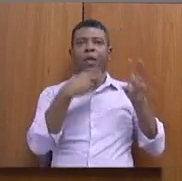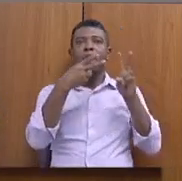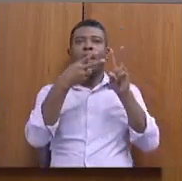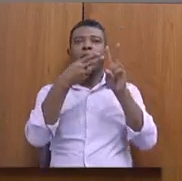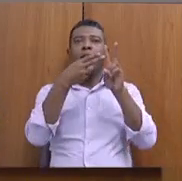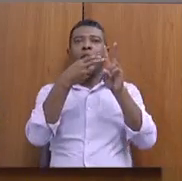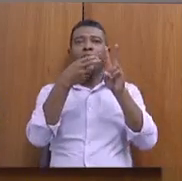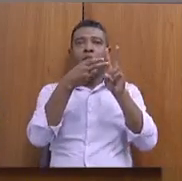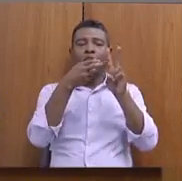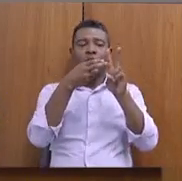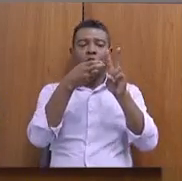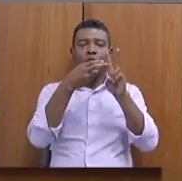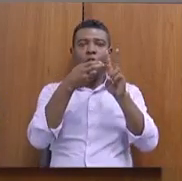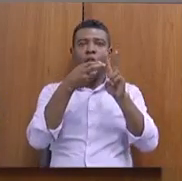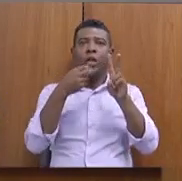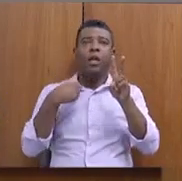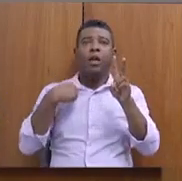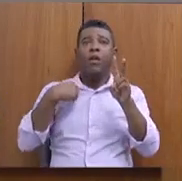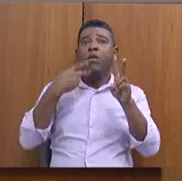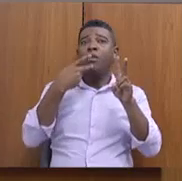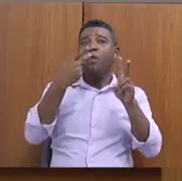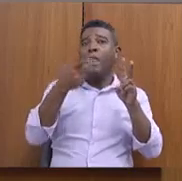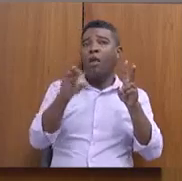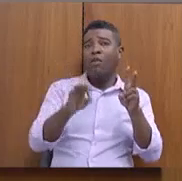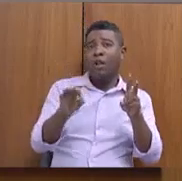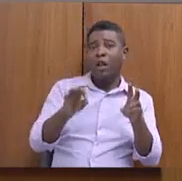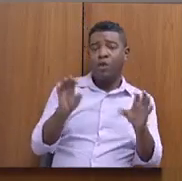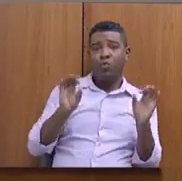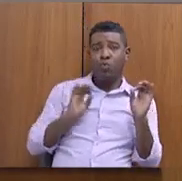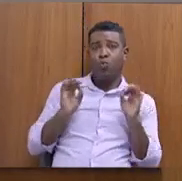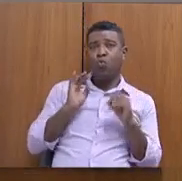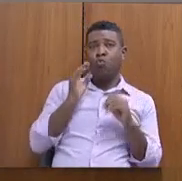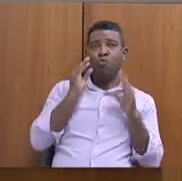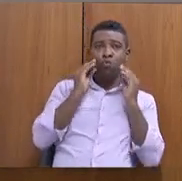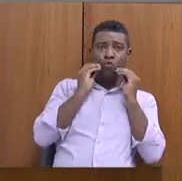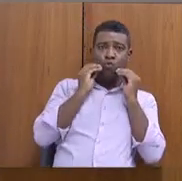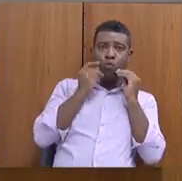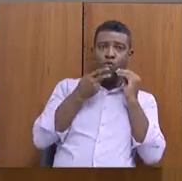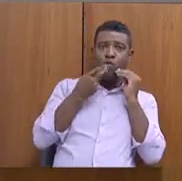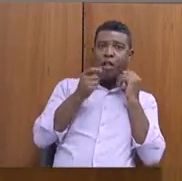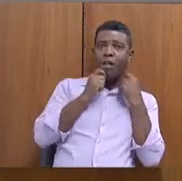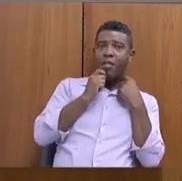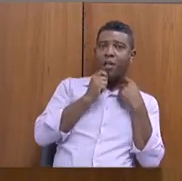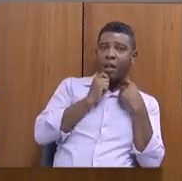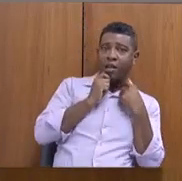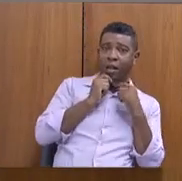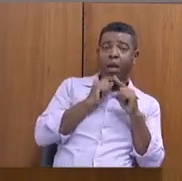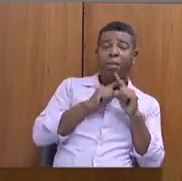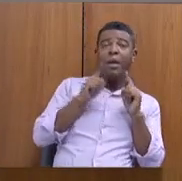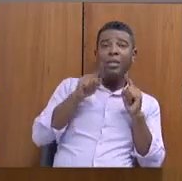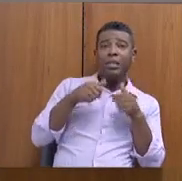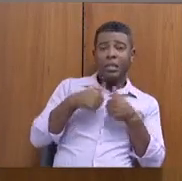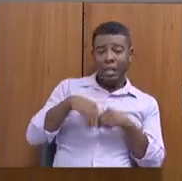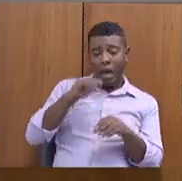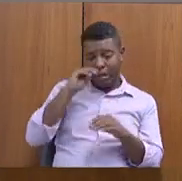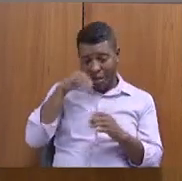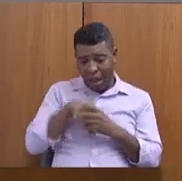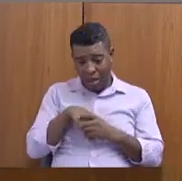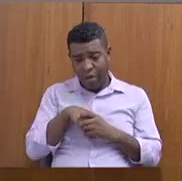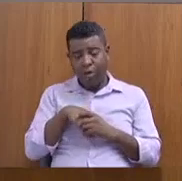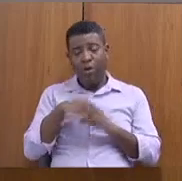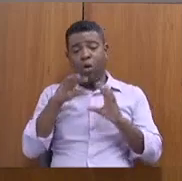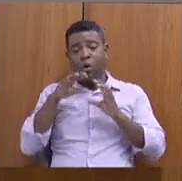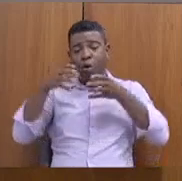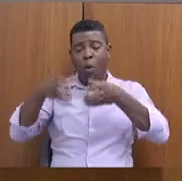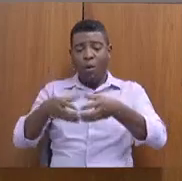eu não falei nada, ele está dentro da coordenação de povos e comunidades tradicionais, a gente também tem o diagnóstico,